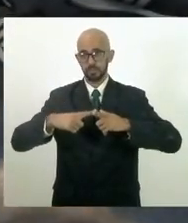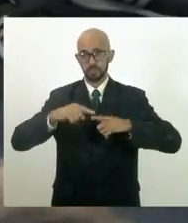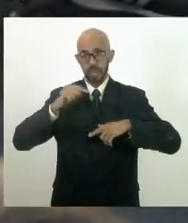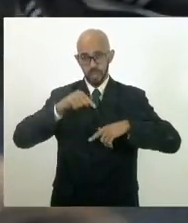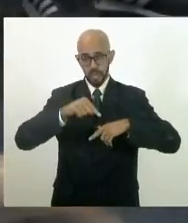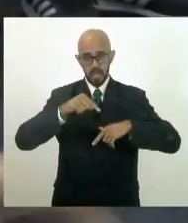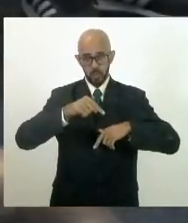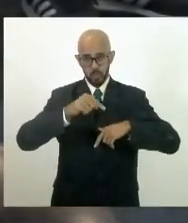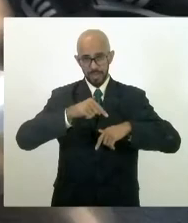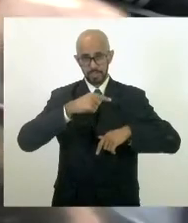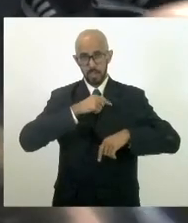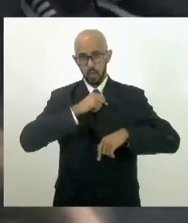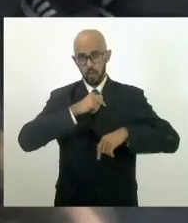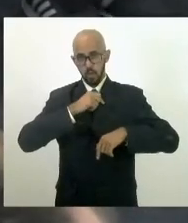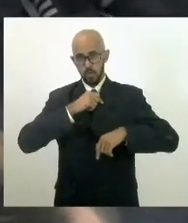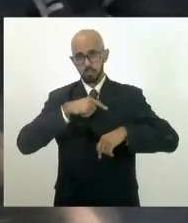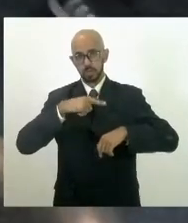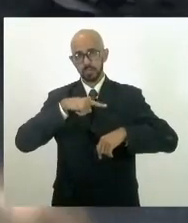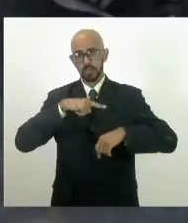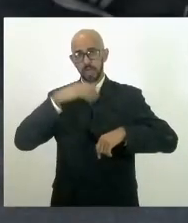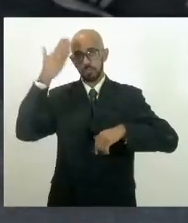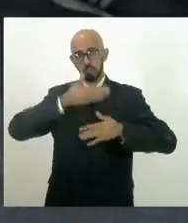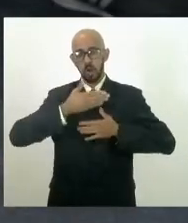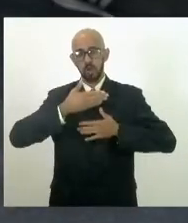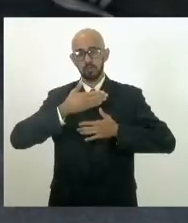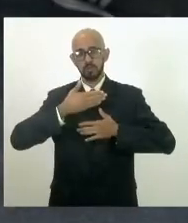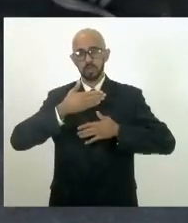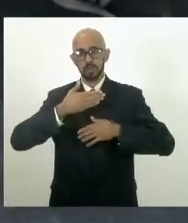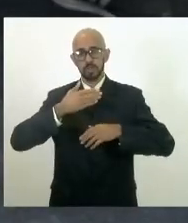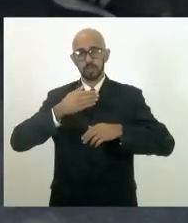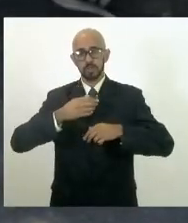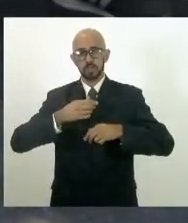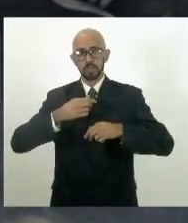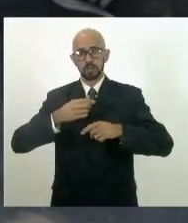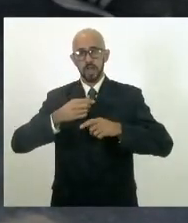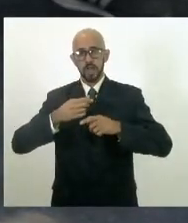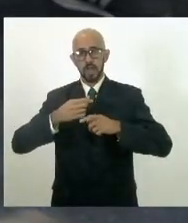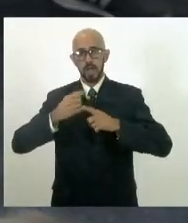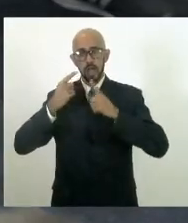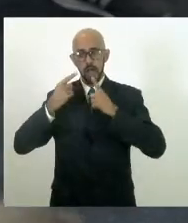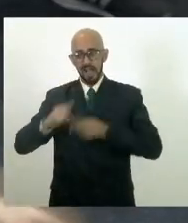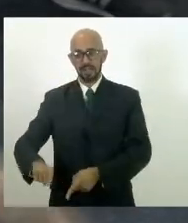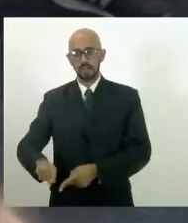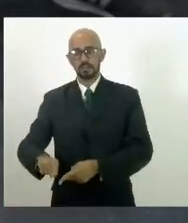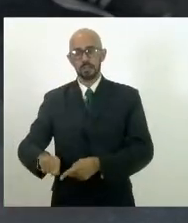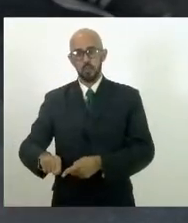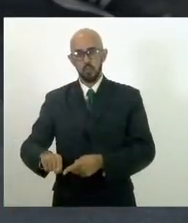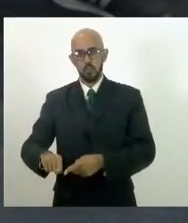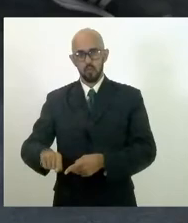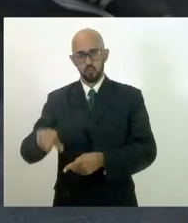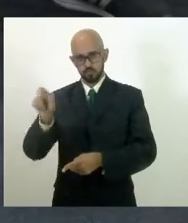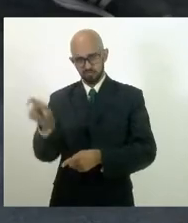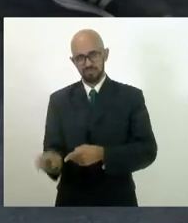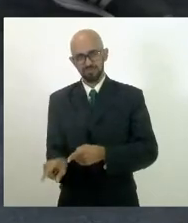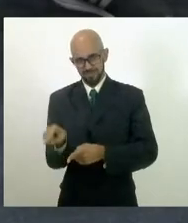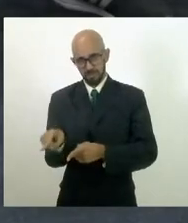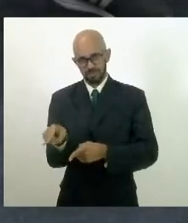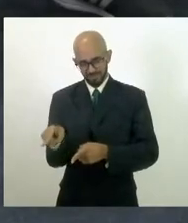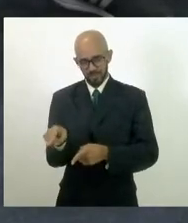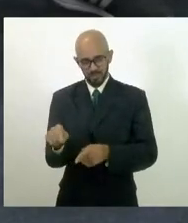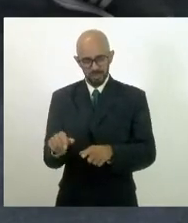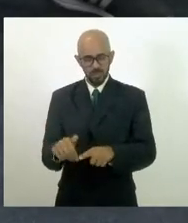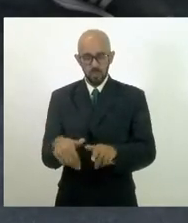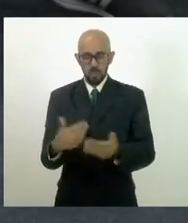ela que é comprovado as agressões que as mulheres sofrem. Então, o que a gente está